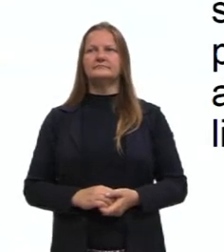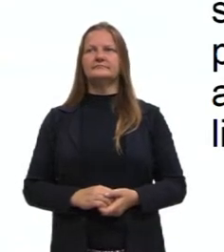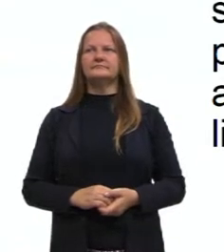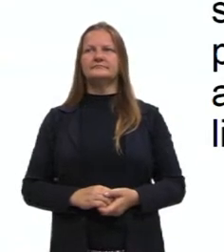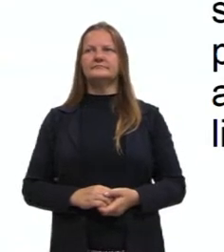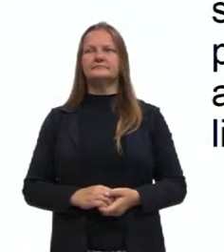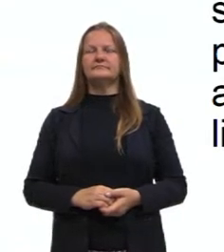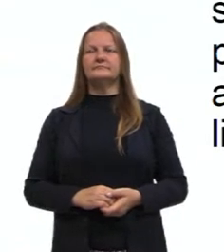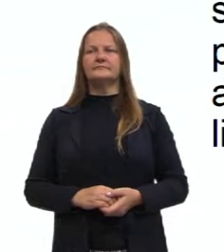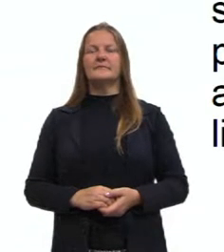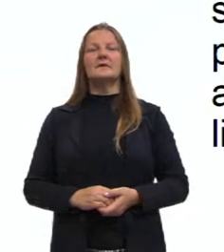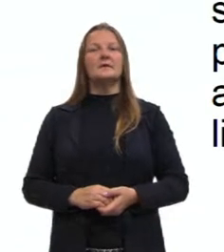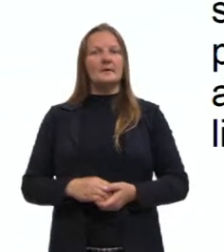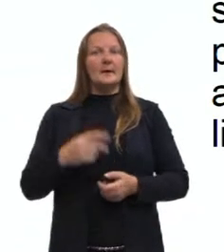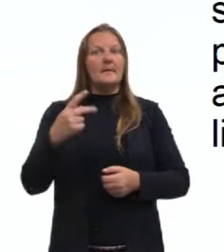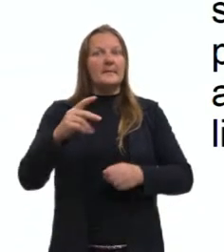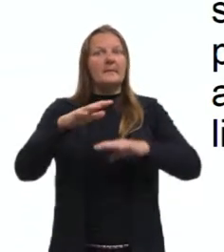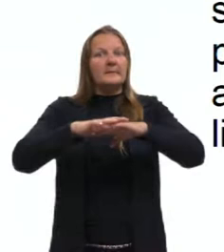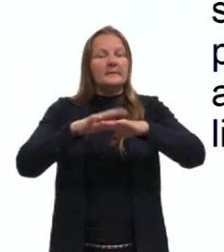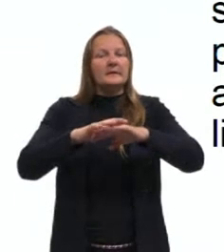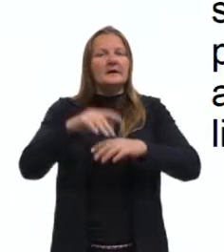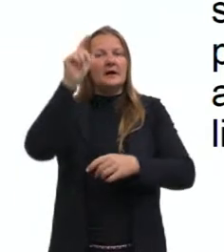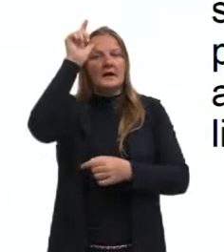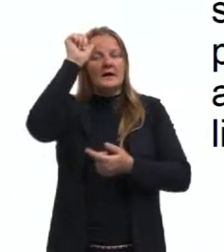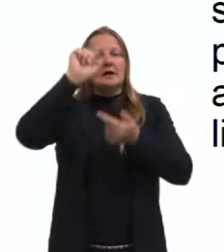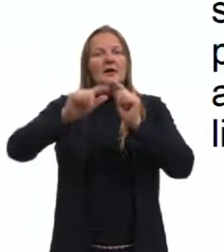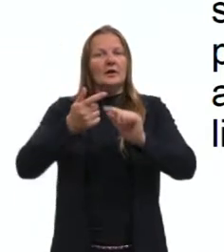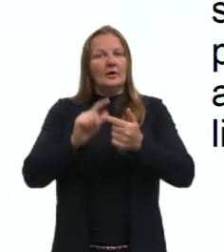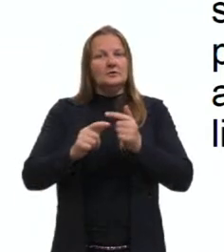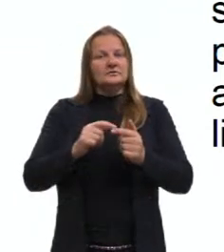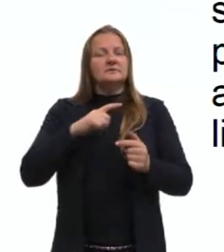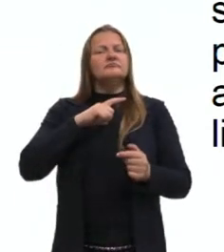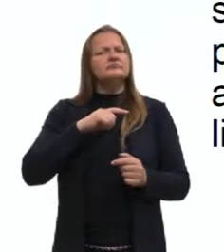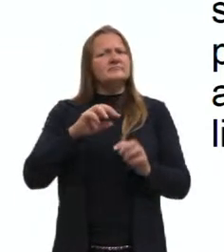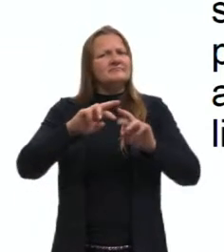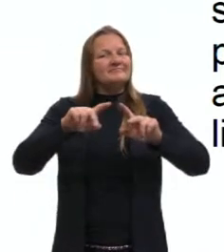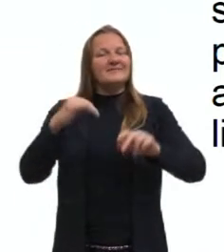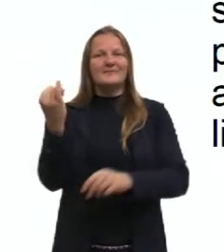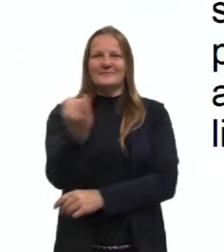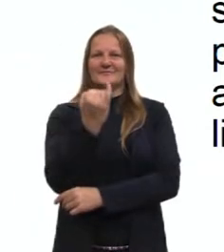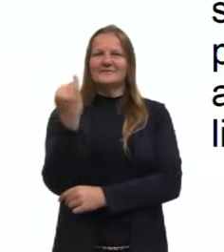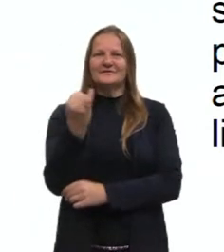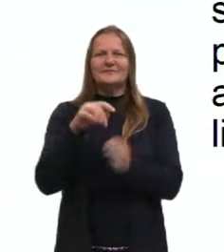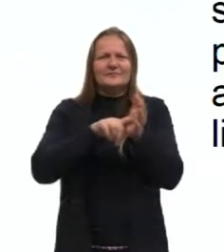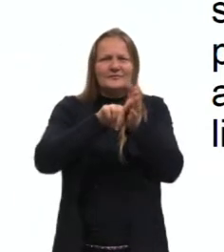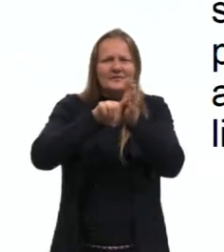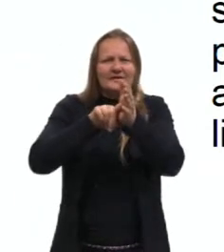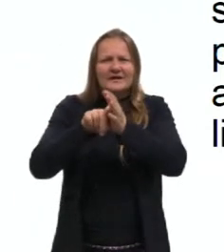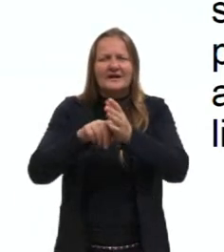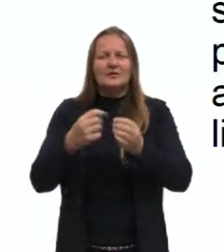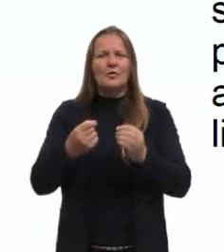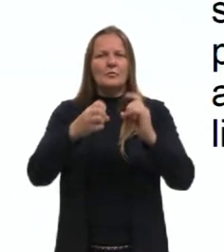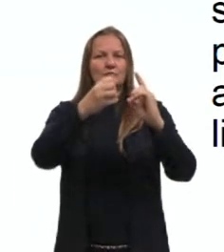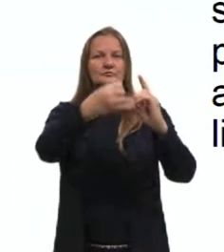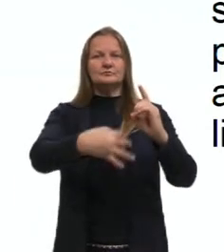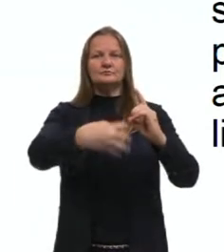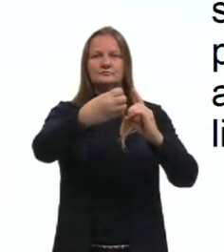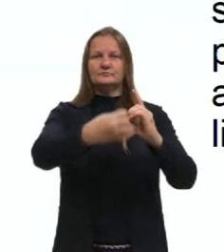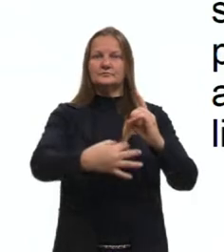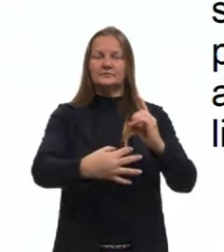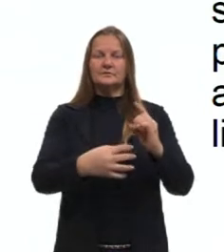Para a matemática, então, a lógica proposicional se faz importante na análise de suas definições,